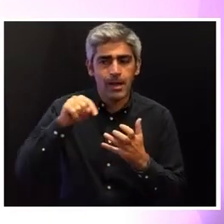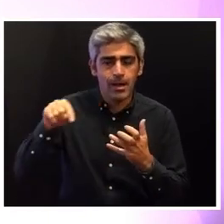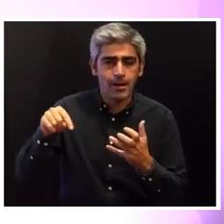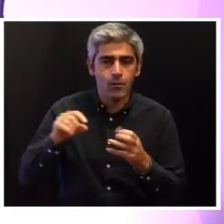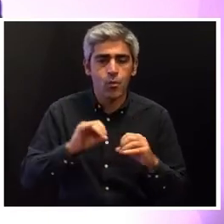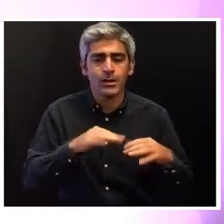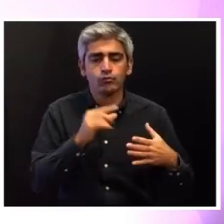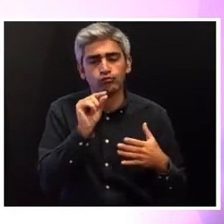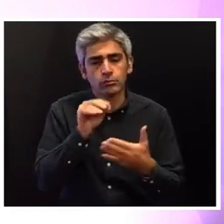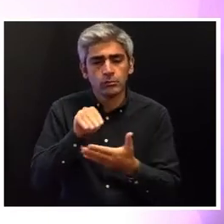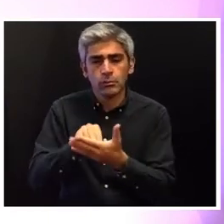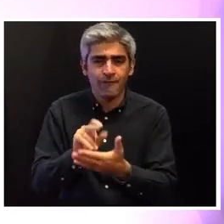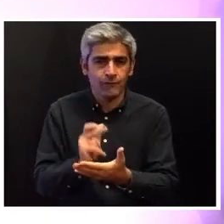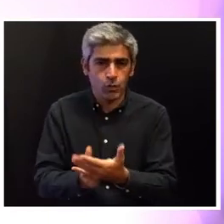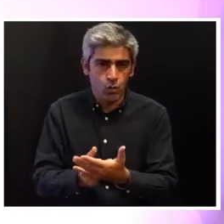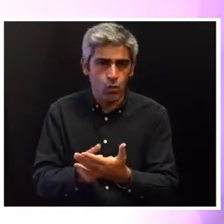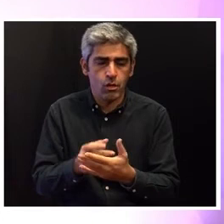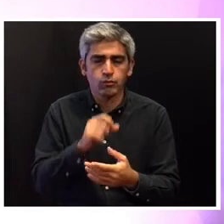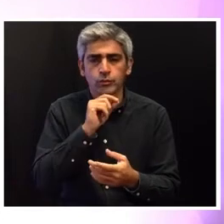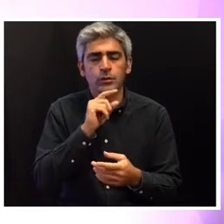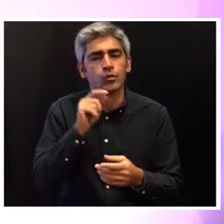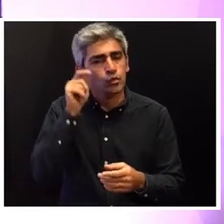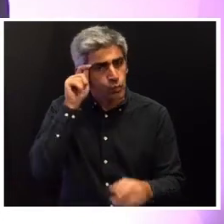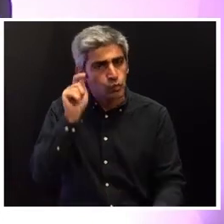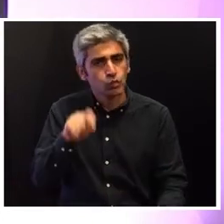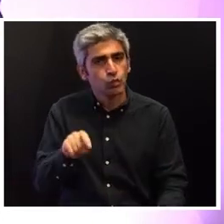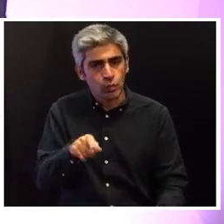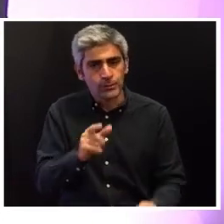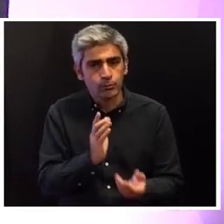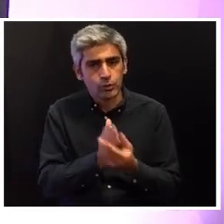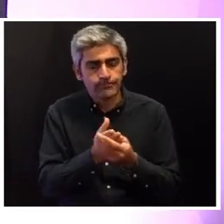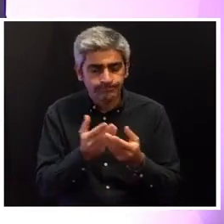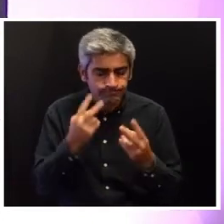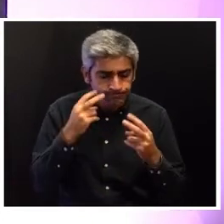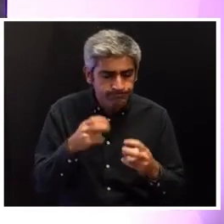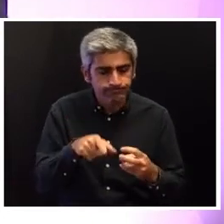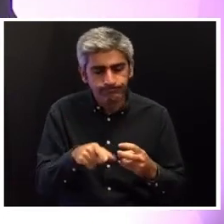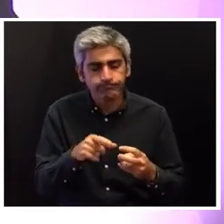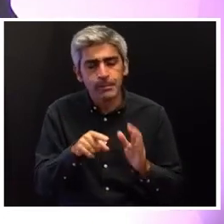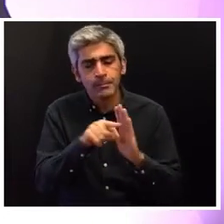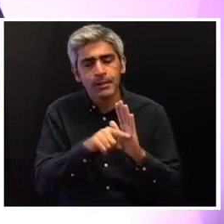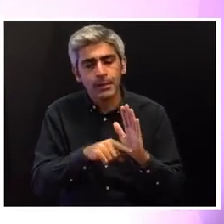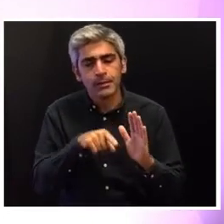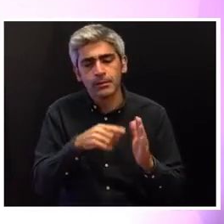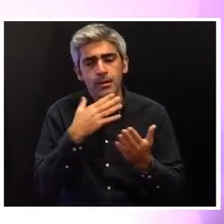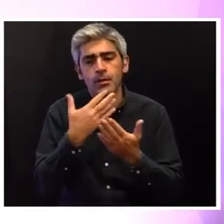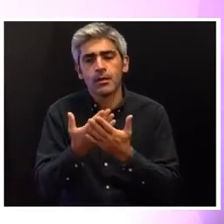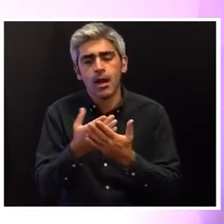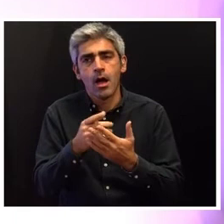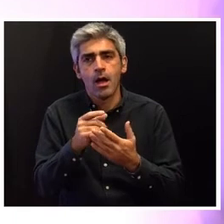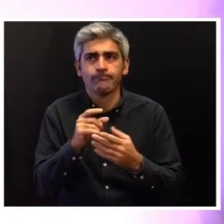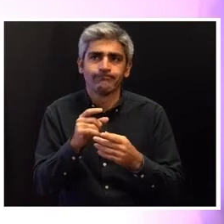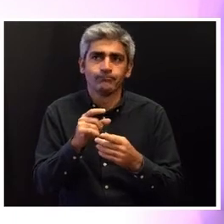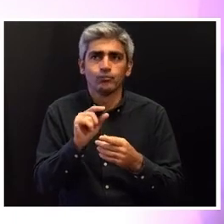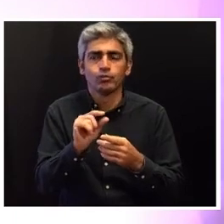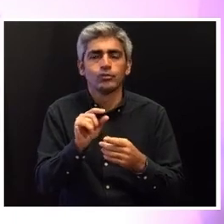versão inicial. A possibilidade de um juiz de instrução aplicar medida de coação que invade, e digo, e